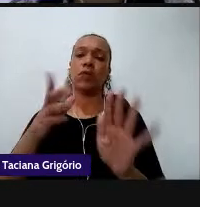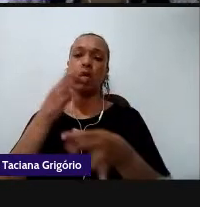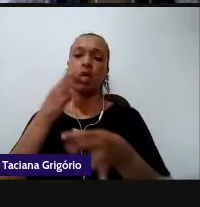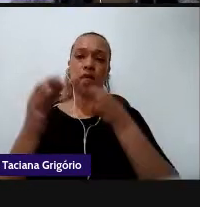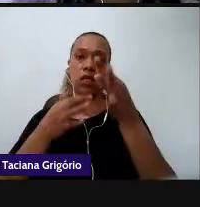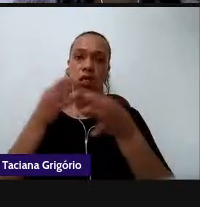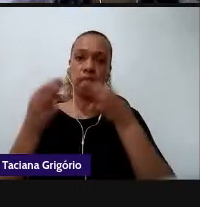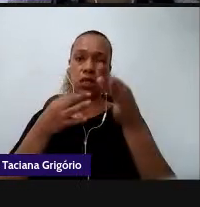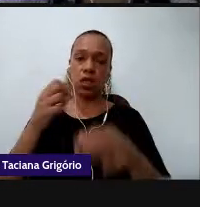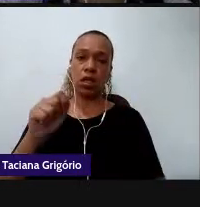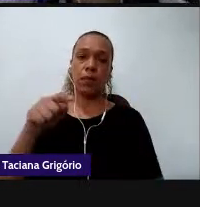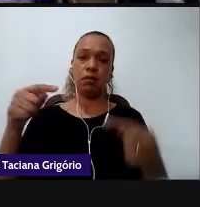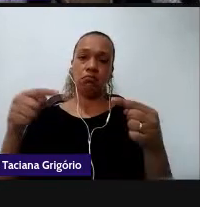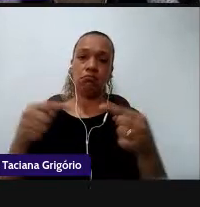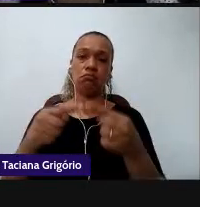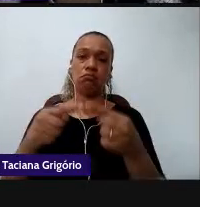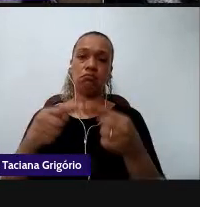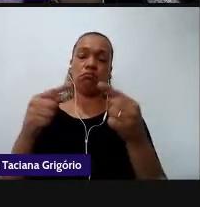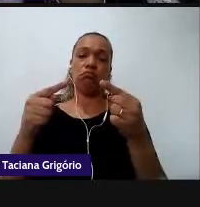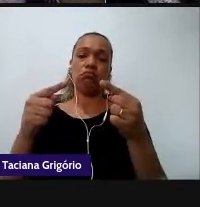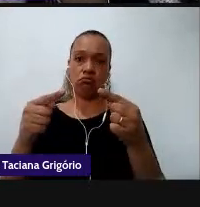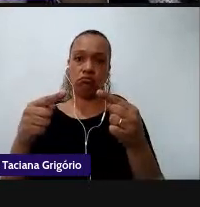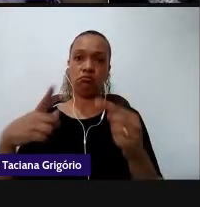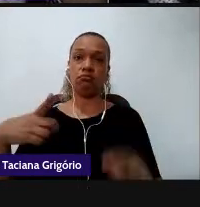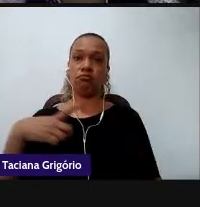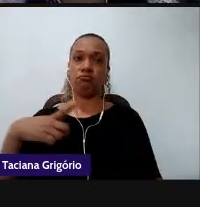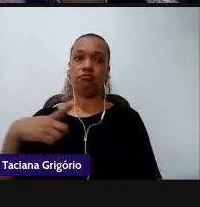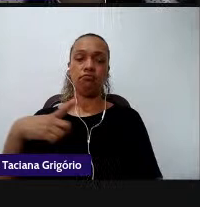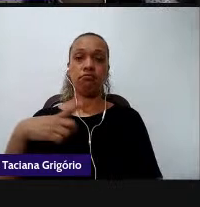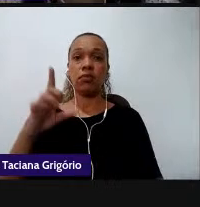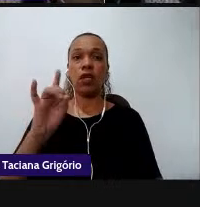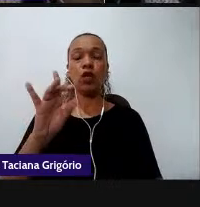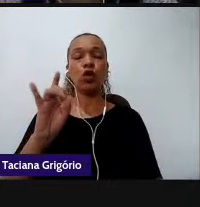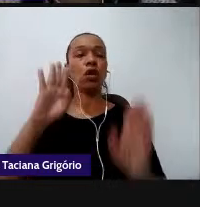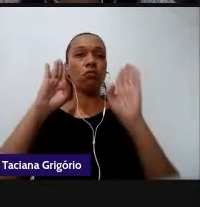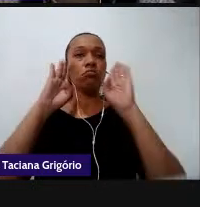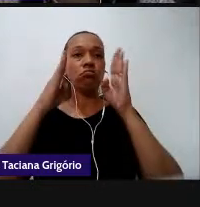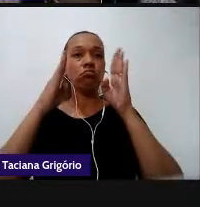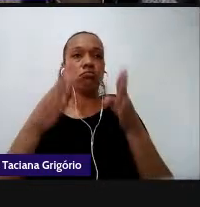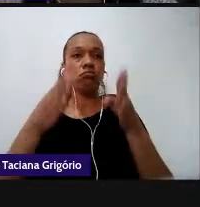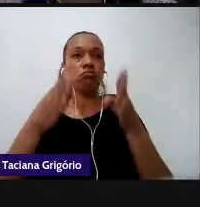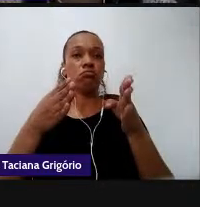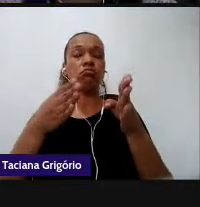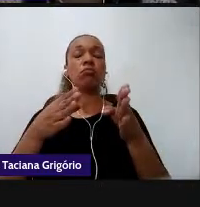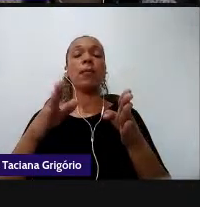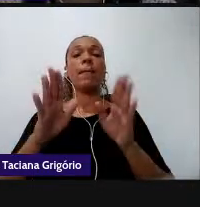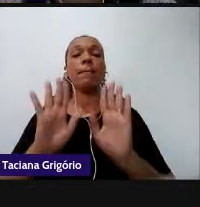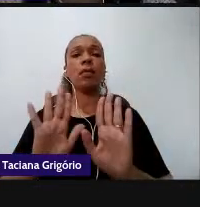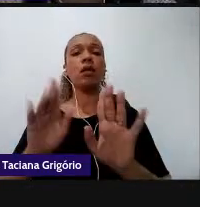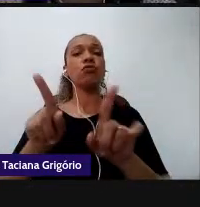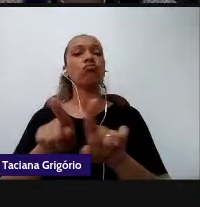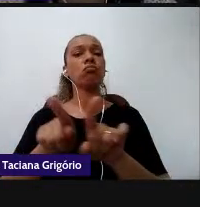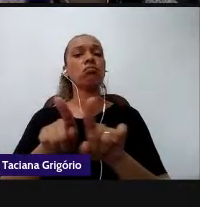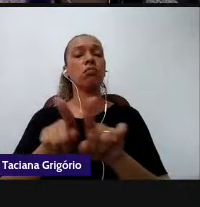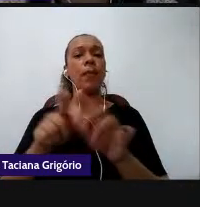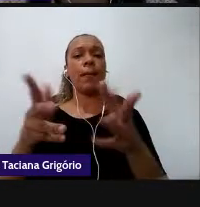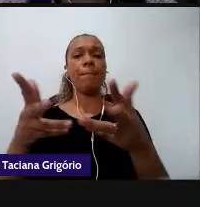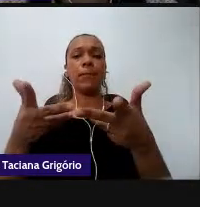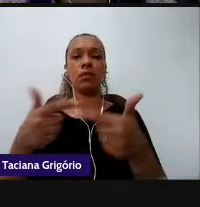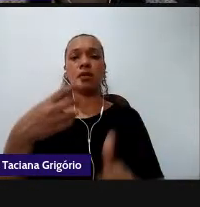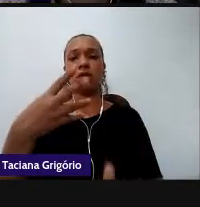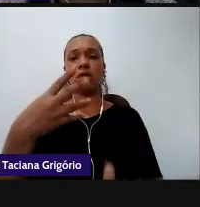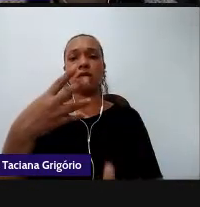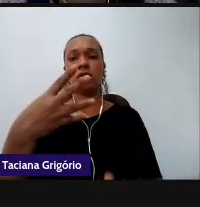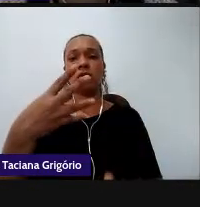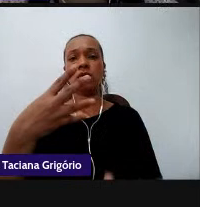de estar centrado apenas no campo da utilização em contrapartida a habilidade 40 que se relaciona com